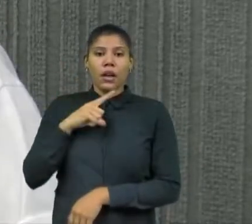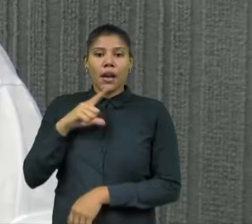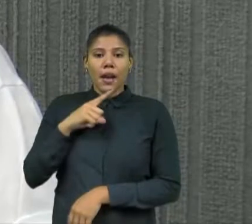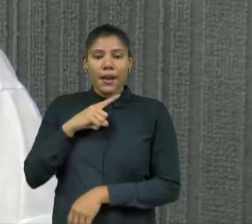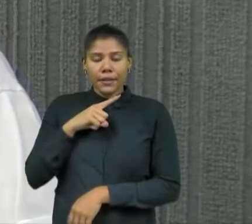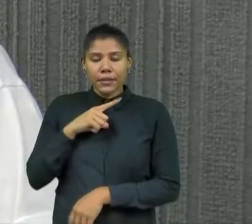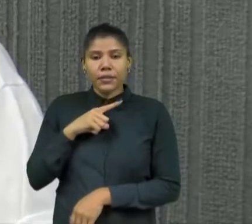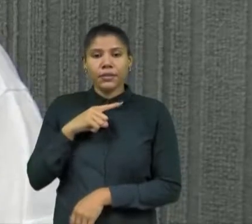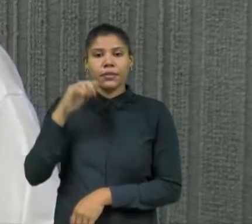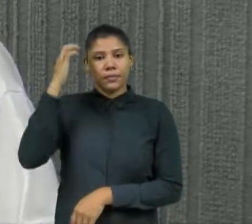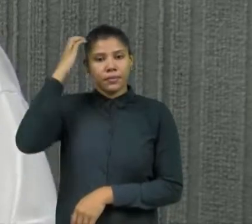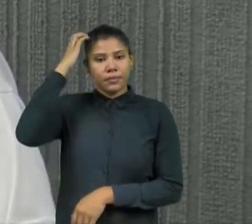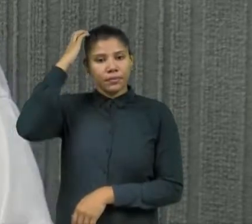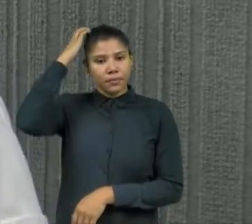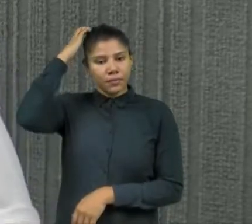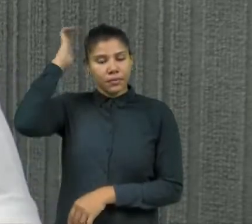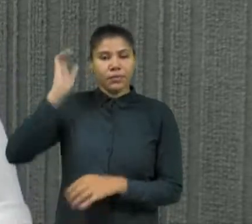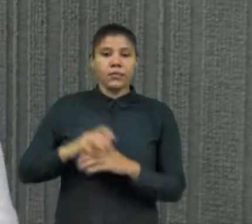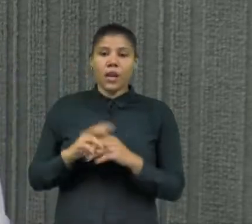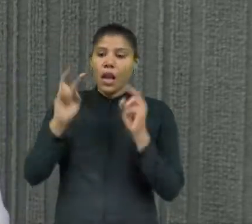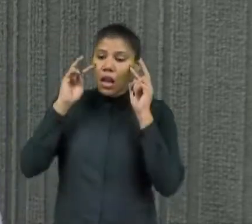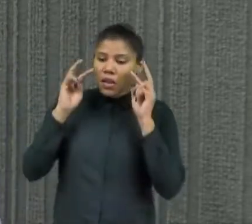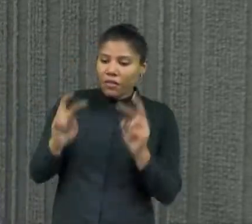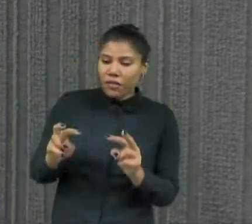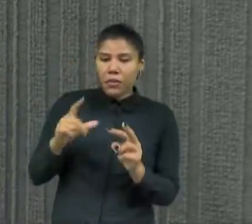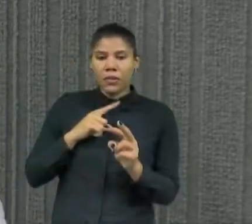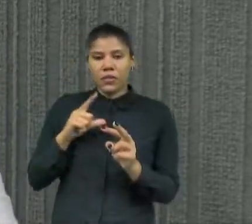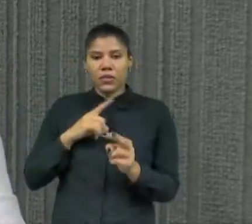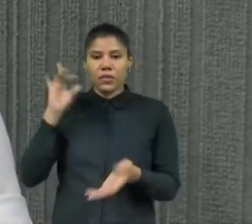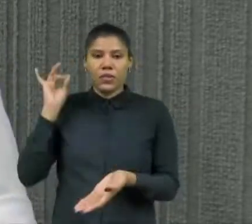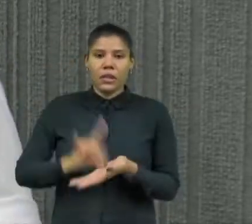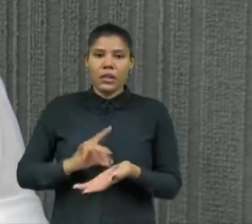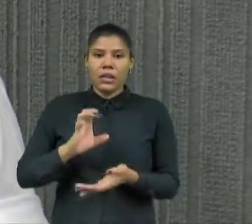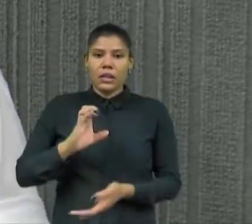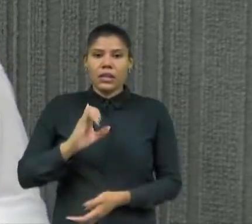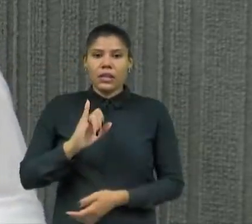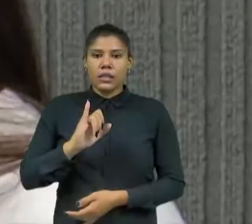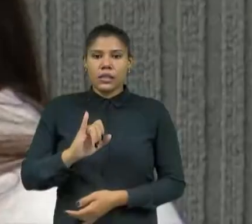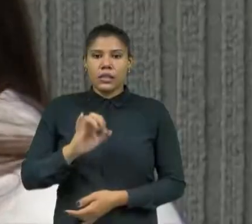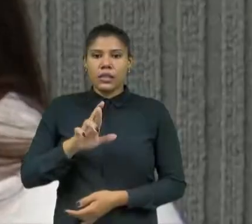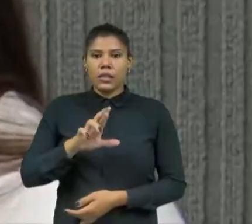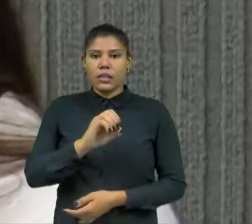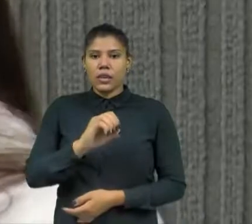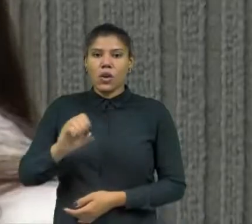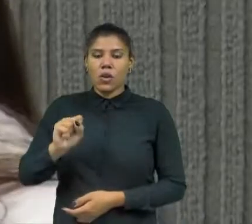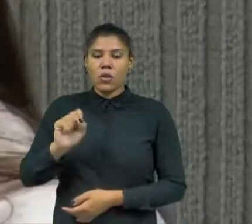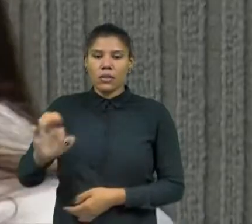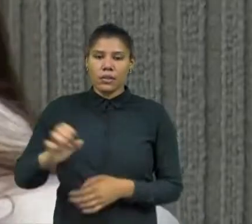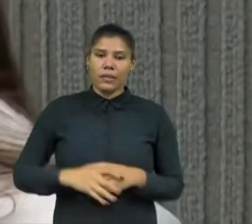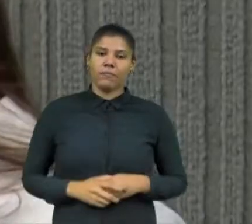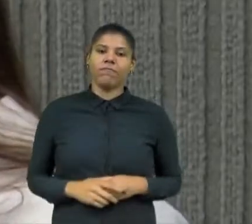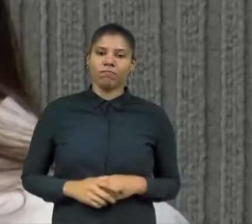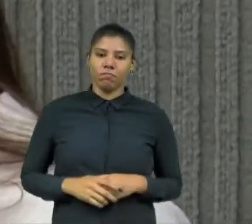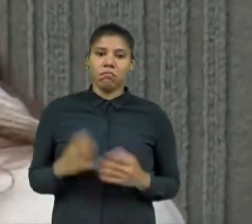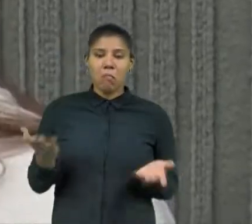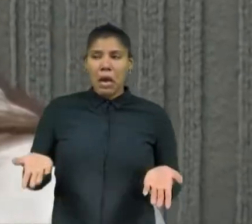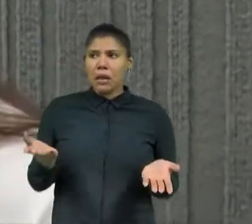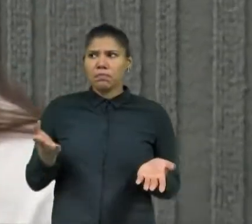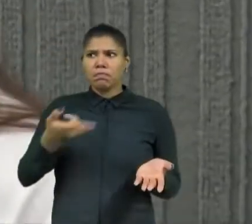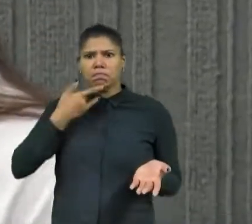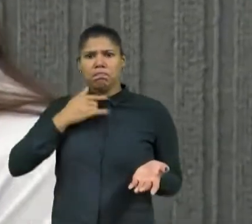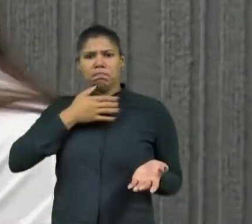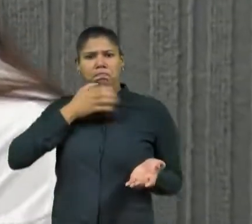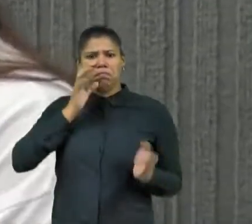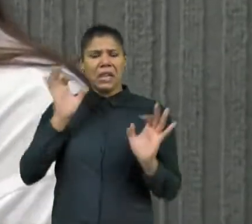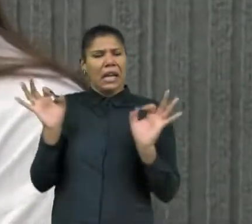doble, né? Do abdômen, e ele viu ali que realmente era uma cirrose bem avançada. Hoje, após o transplante, ela se sente